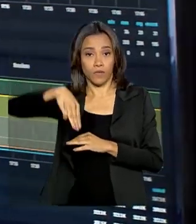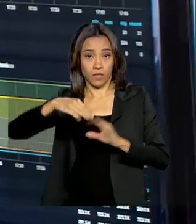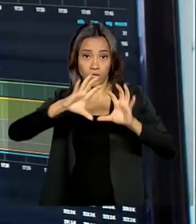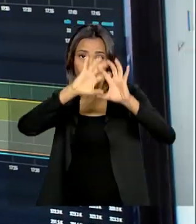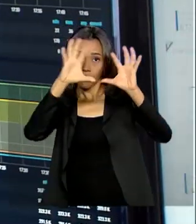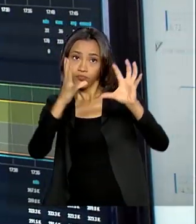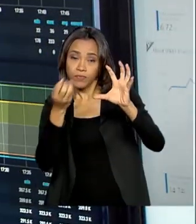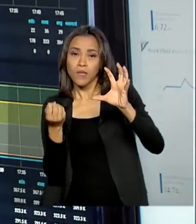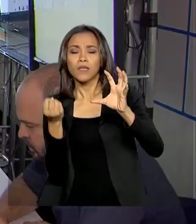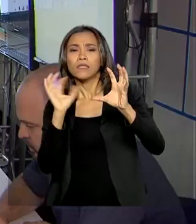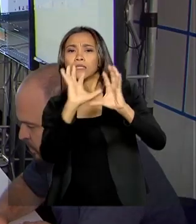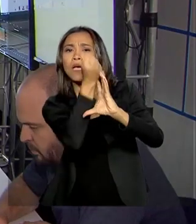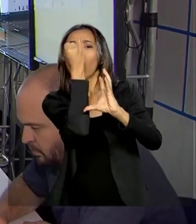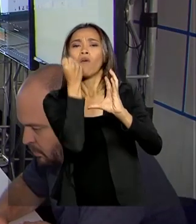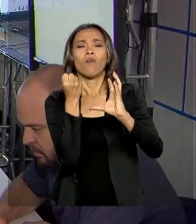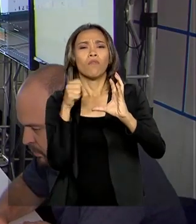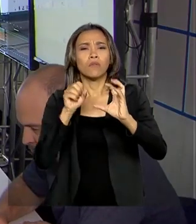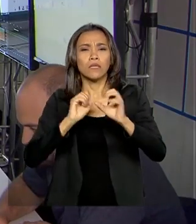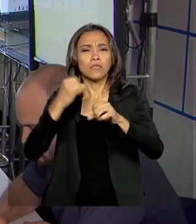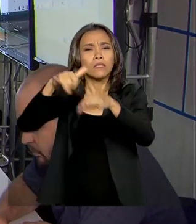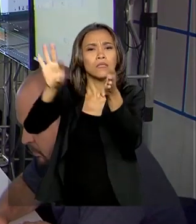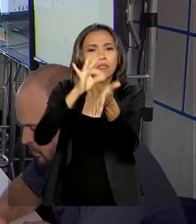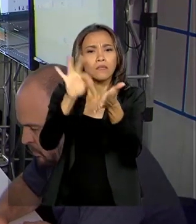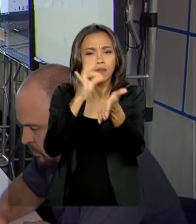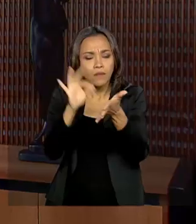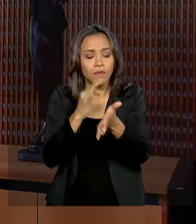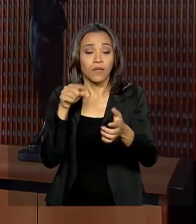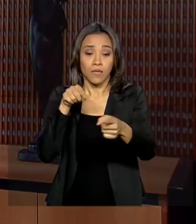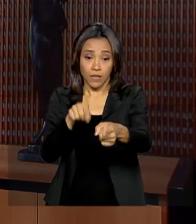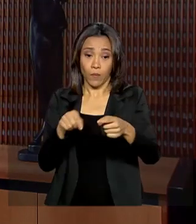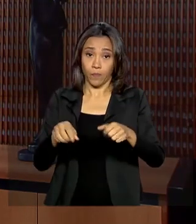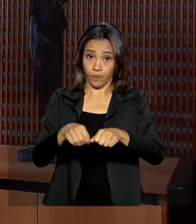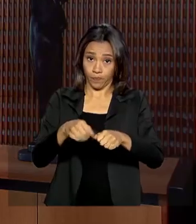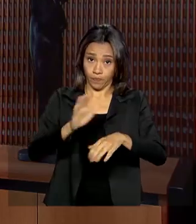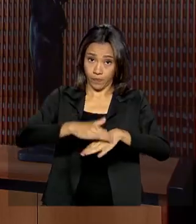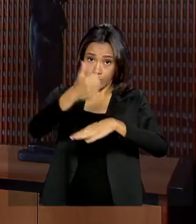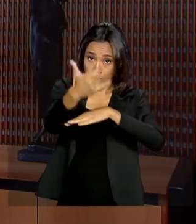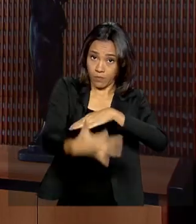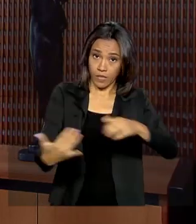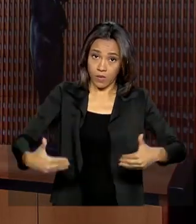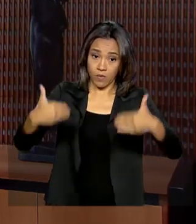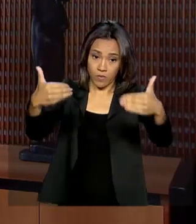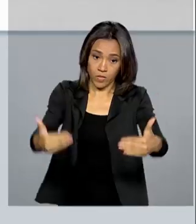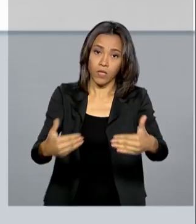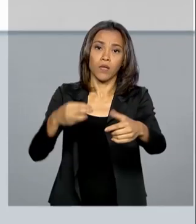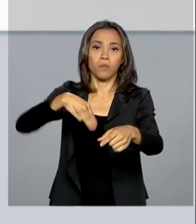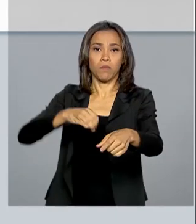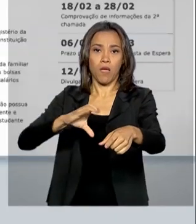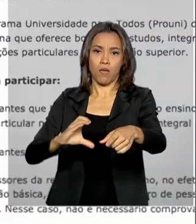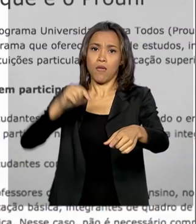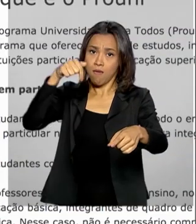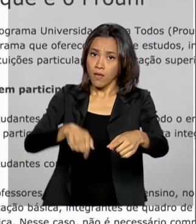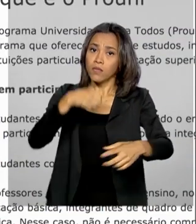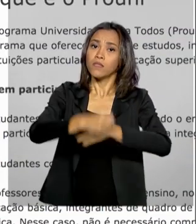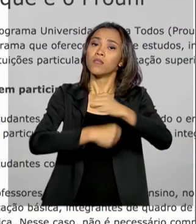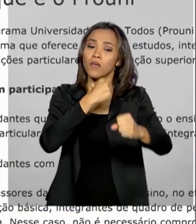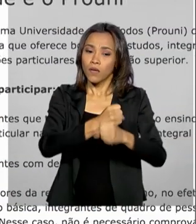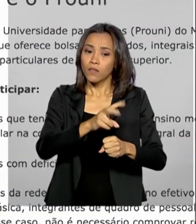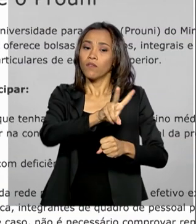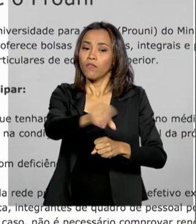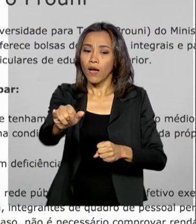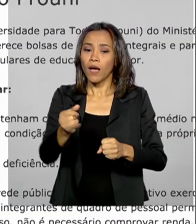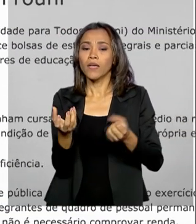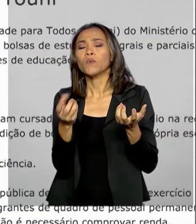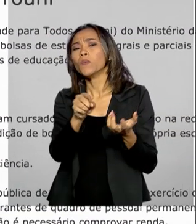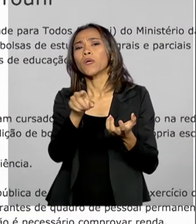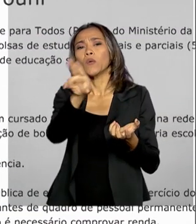primeiro passo de um projeto de renovação tecnológica do MEC. Segundo o Ministério, ainda neste ano devem ser inseridas em nuvem as